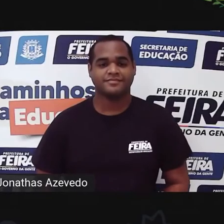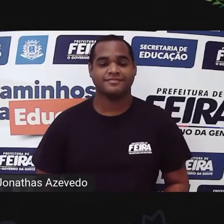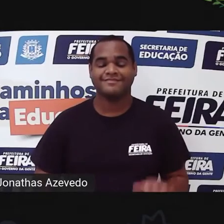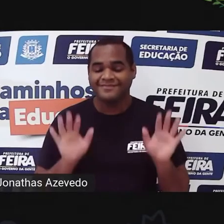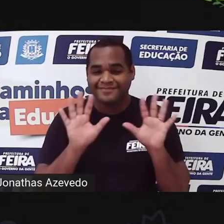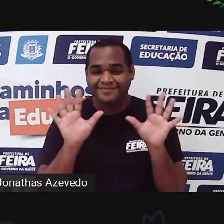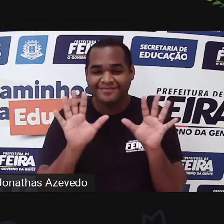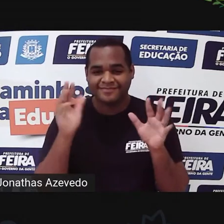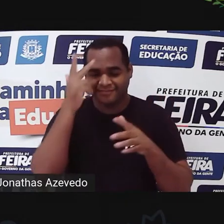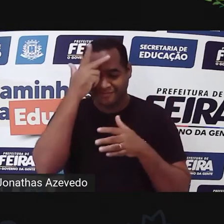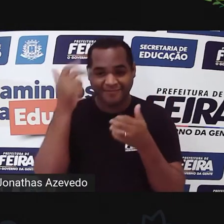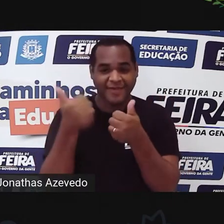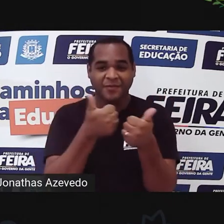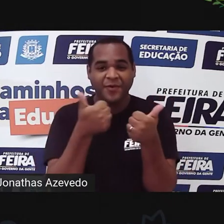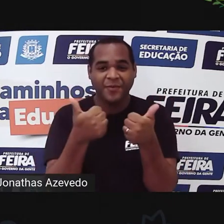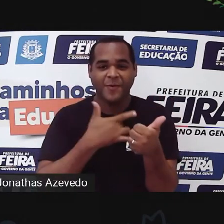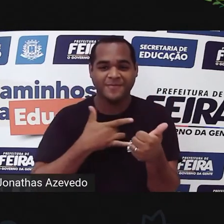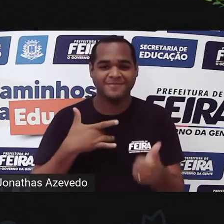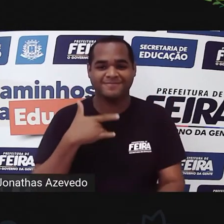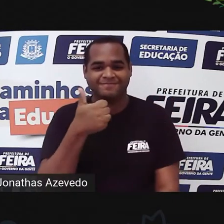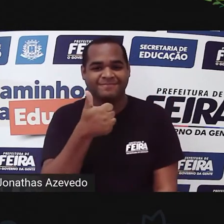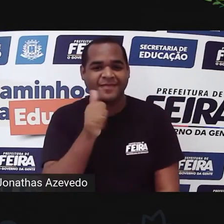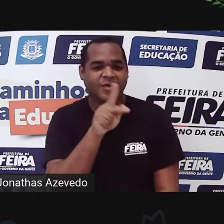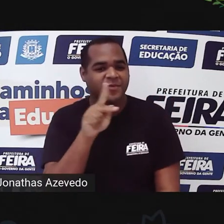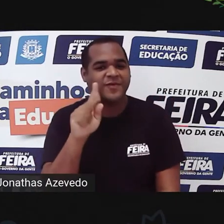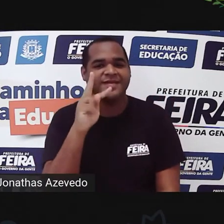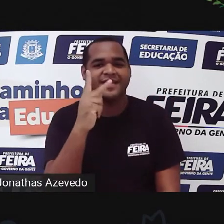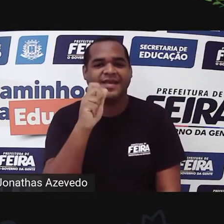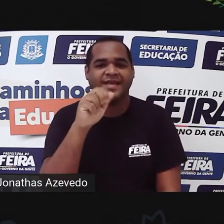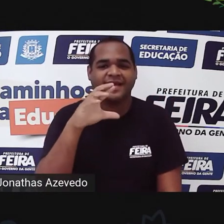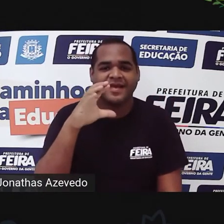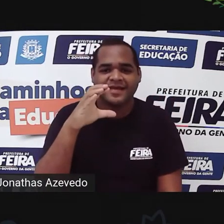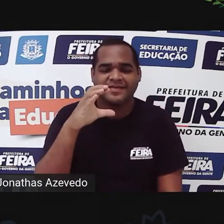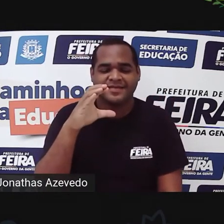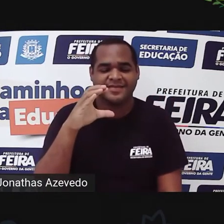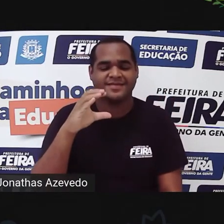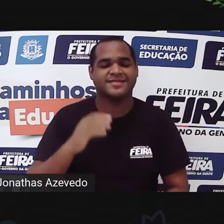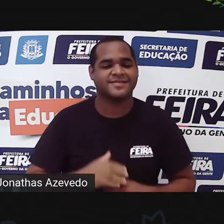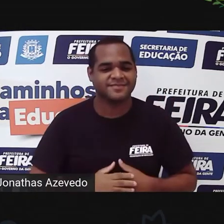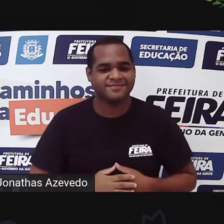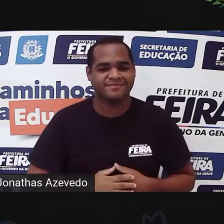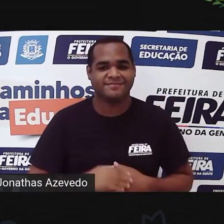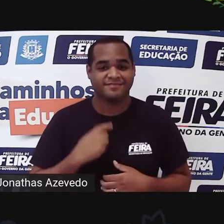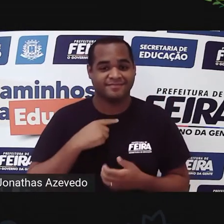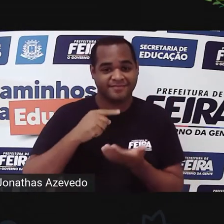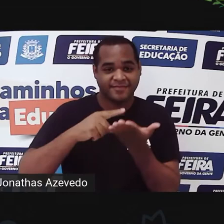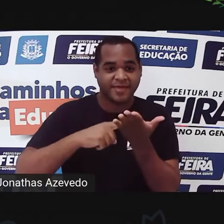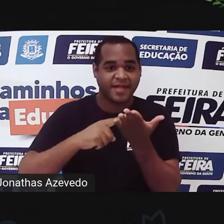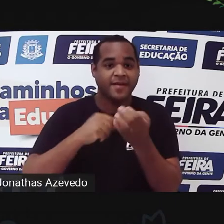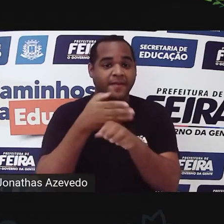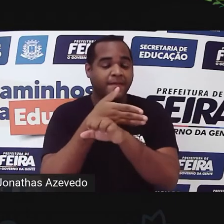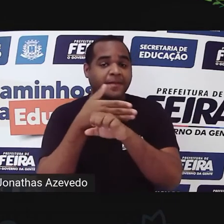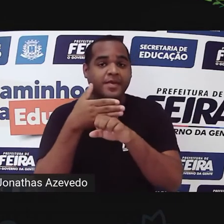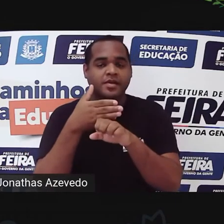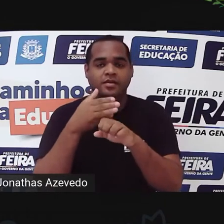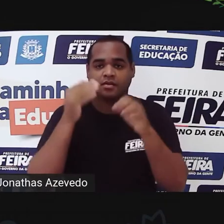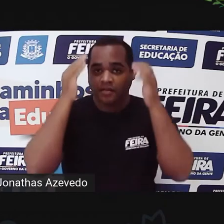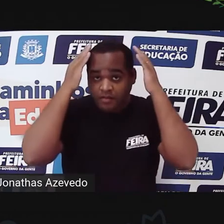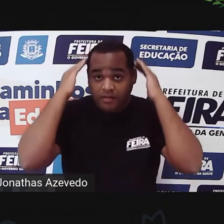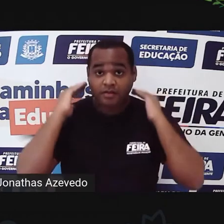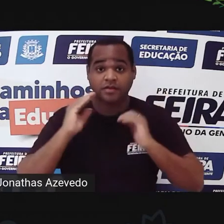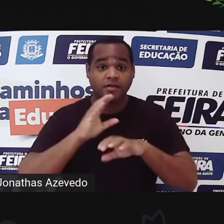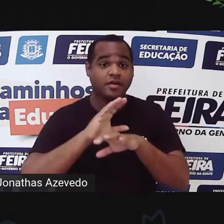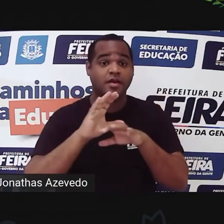Olá pessoal, tudo bem com vocês? Eu sou a professora Taira Santos de Ciências, sou mulher de pele clara, tenho cabelos